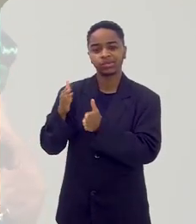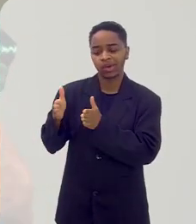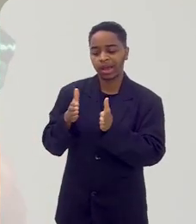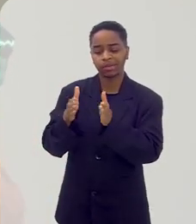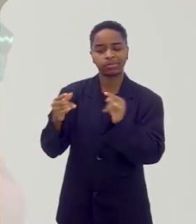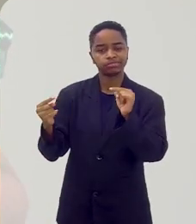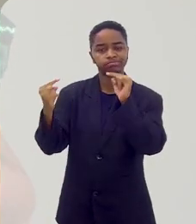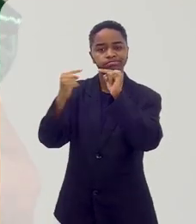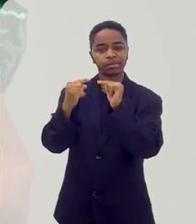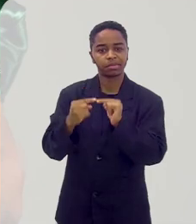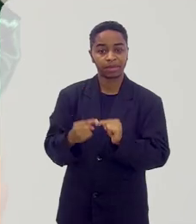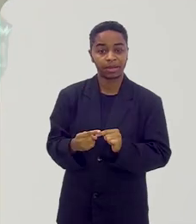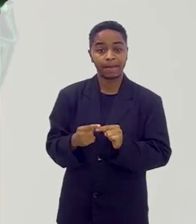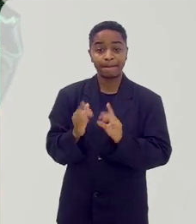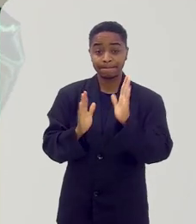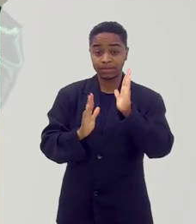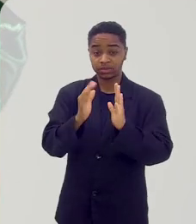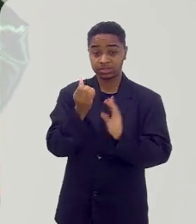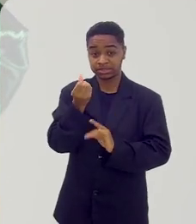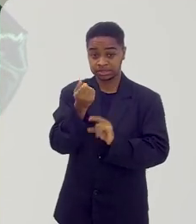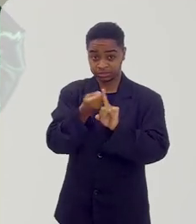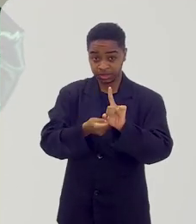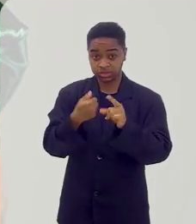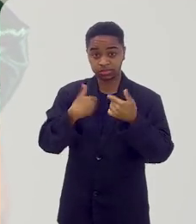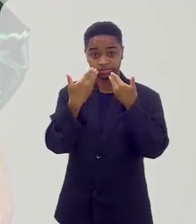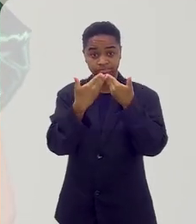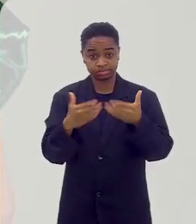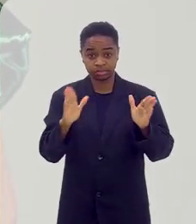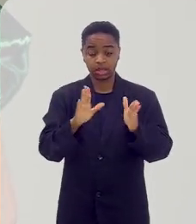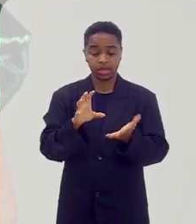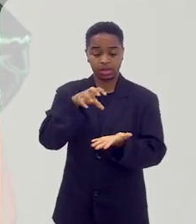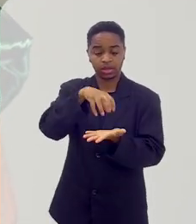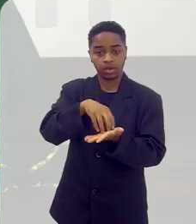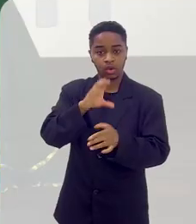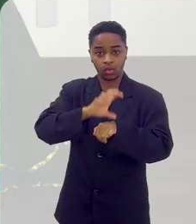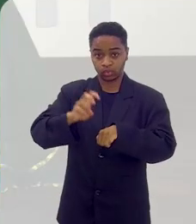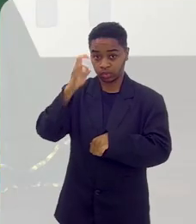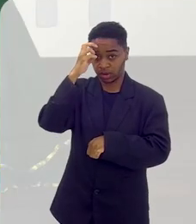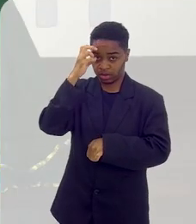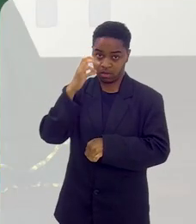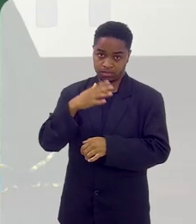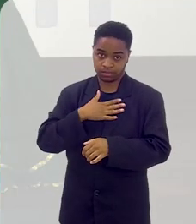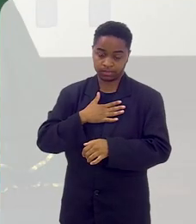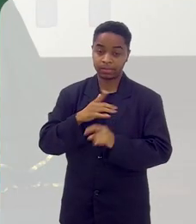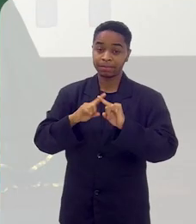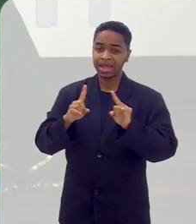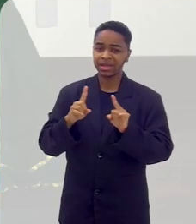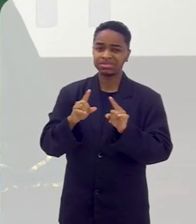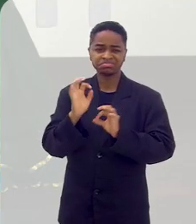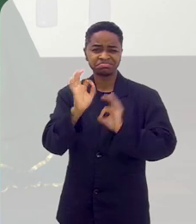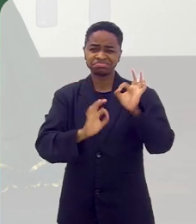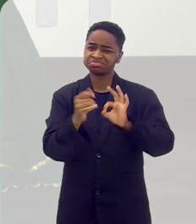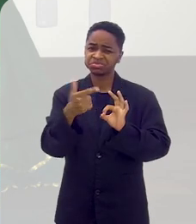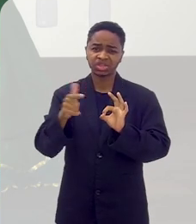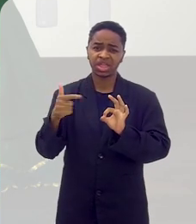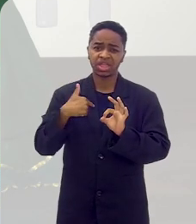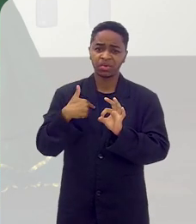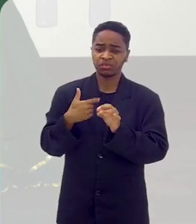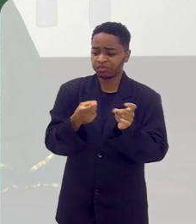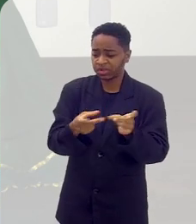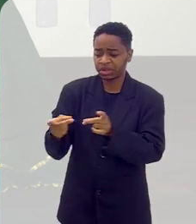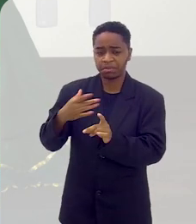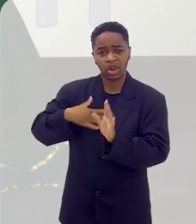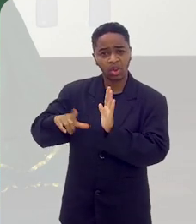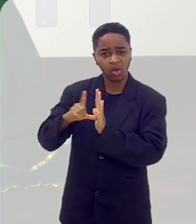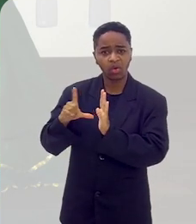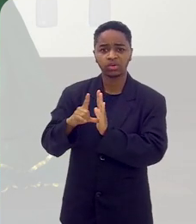caminhou pra eu abrir... Em seis meses eu tinha aberto o Espaço Cultural Debbie Maia. Mas as coisas caminharam, nada planejado. Eu